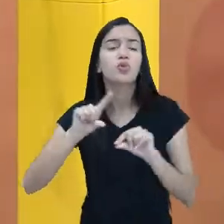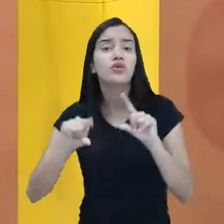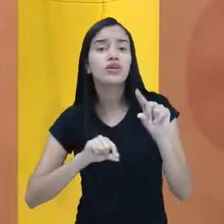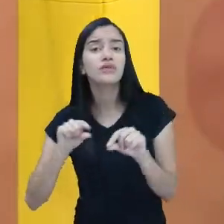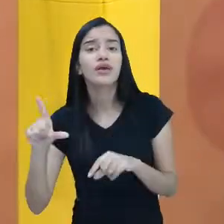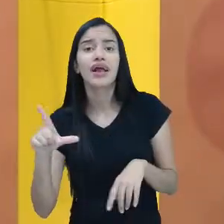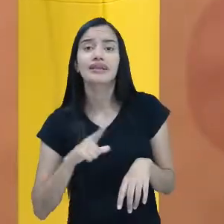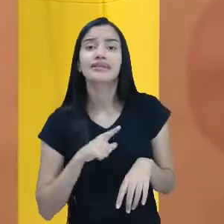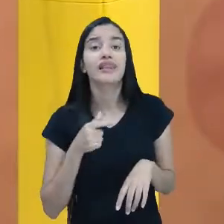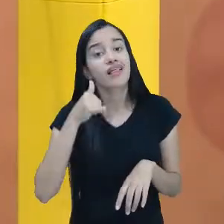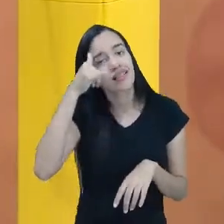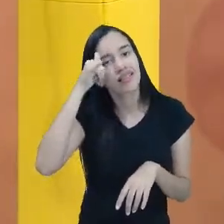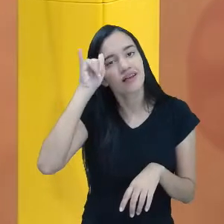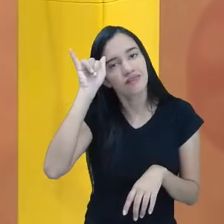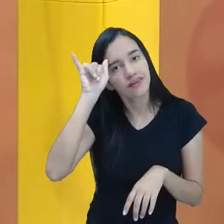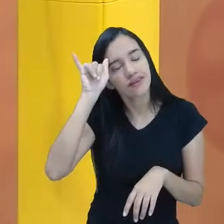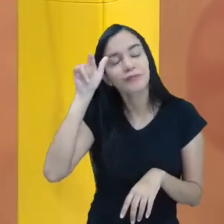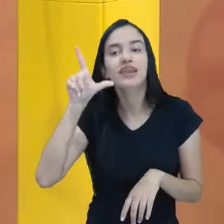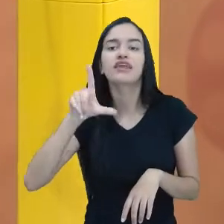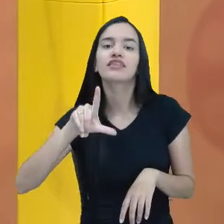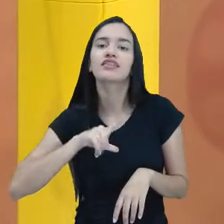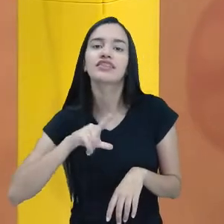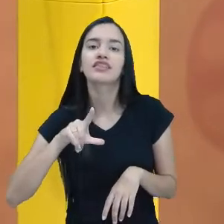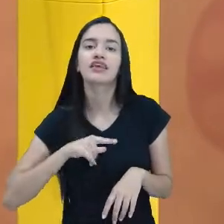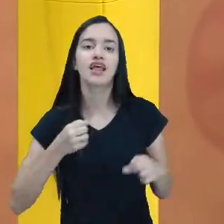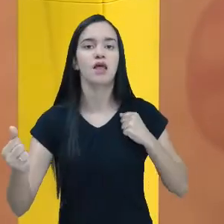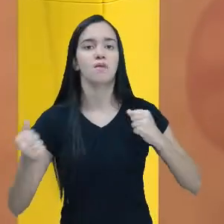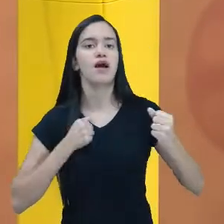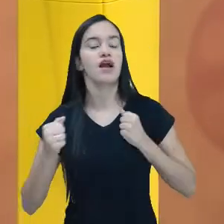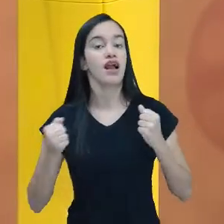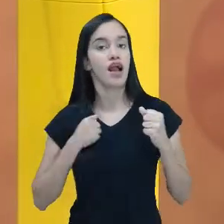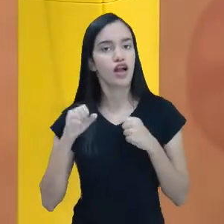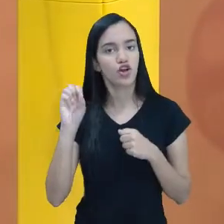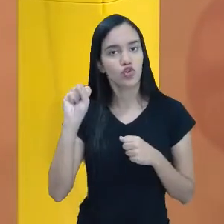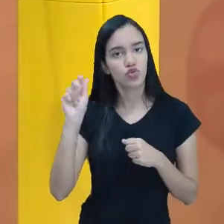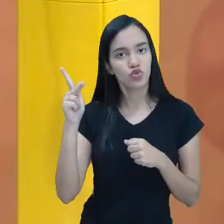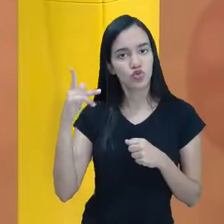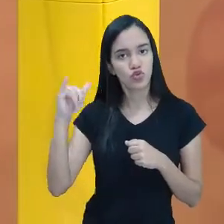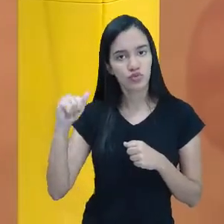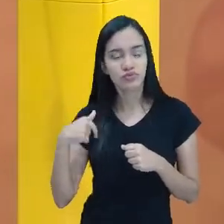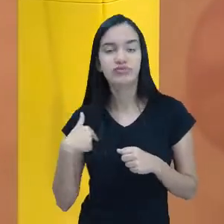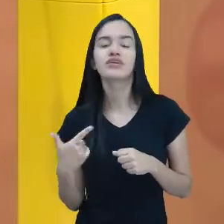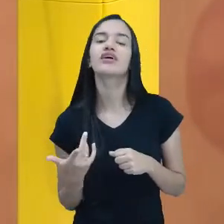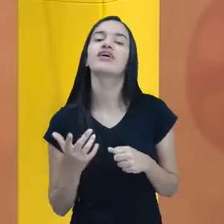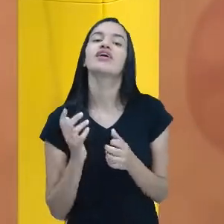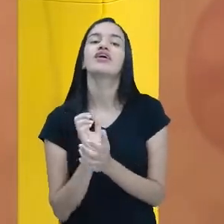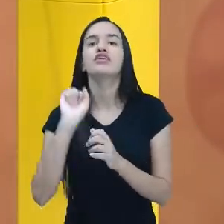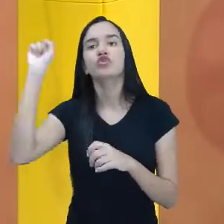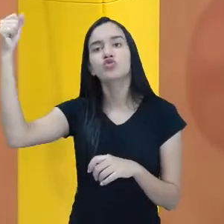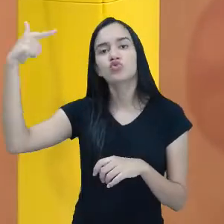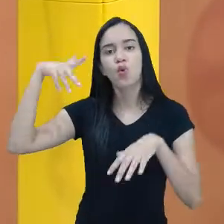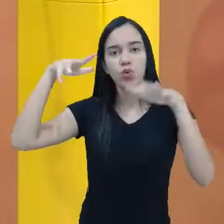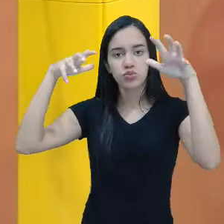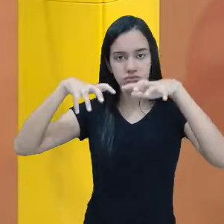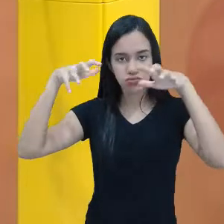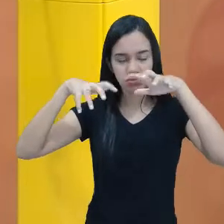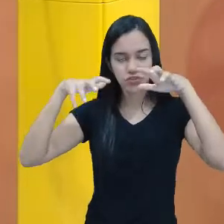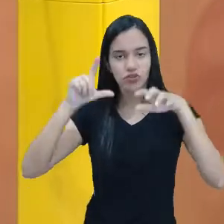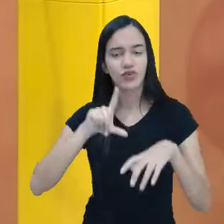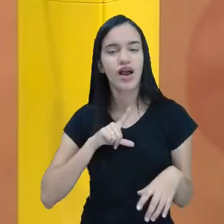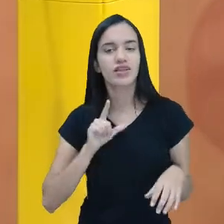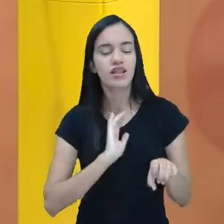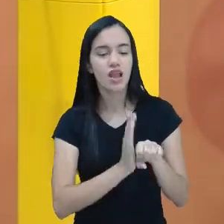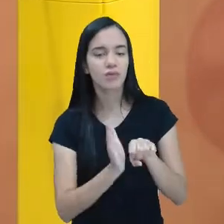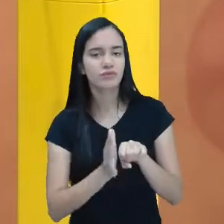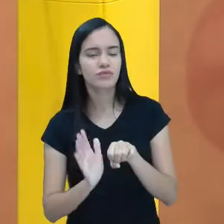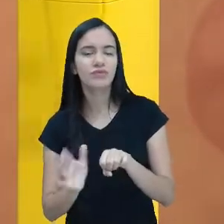Tem a da vaca, tem a da macaca sobia, tem a da galinha choca, tem o sol e chuva e tem a batatinha. Me